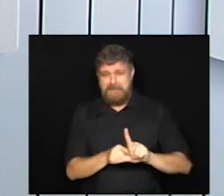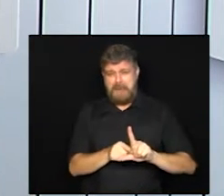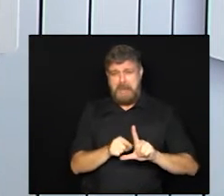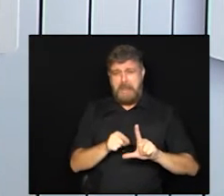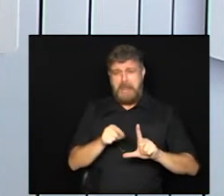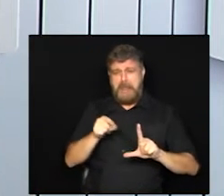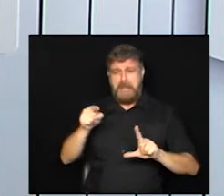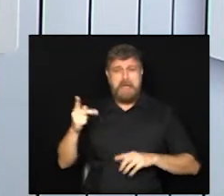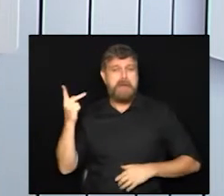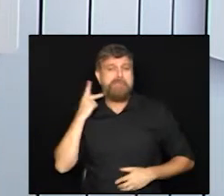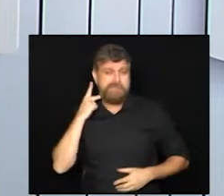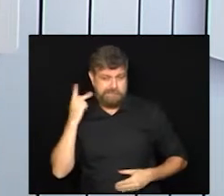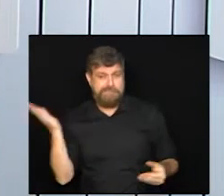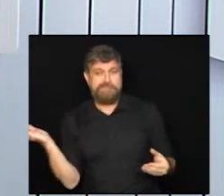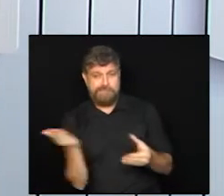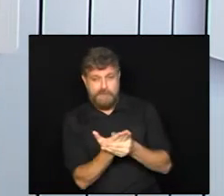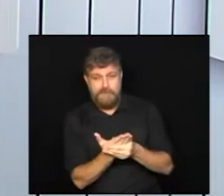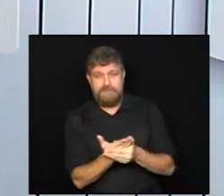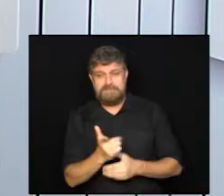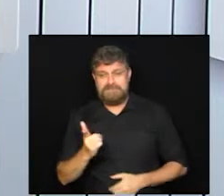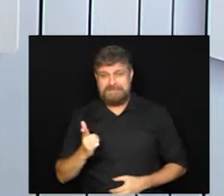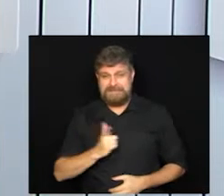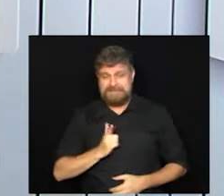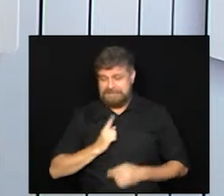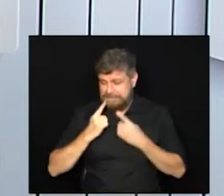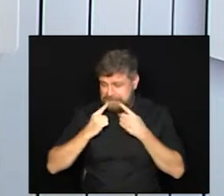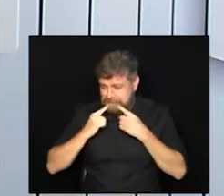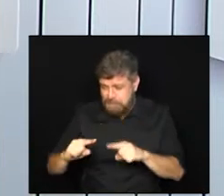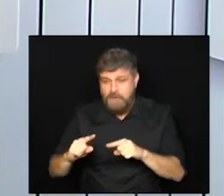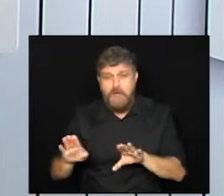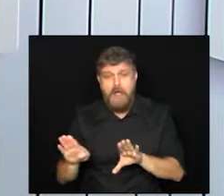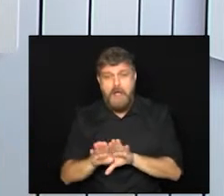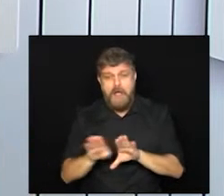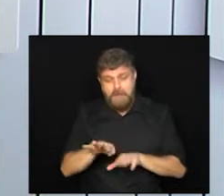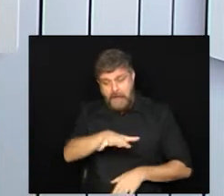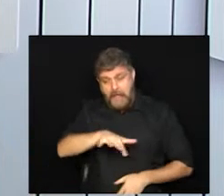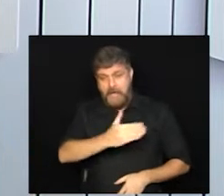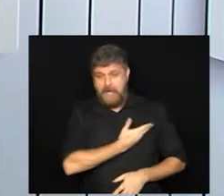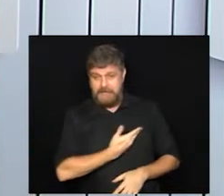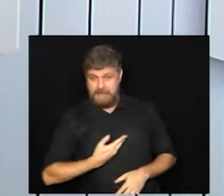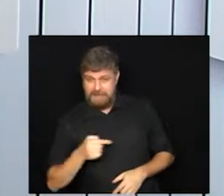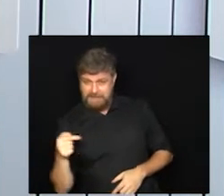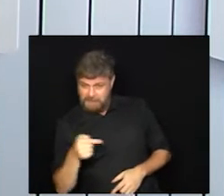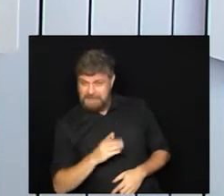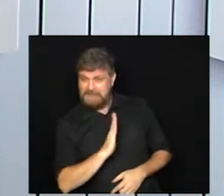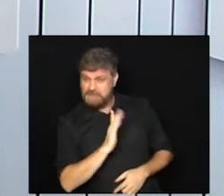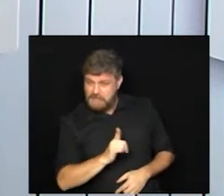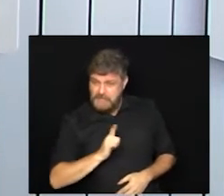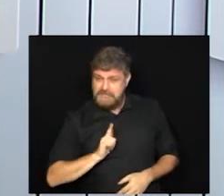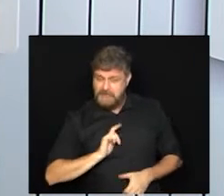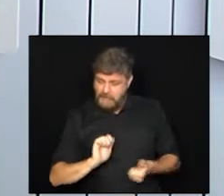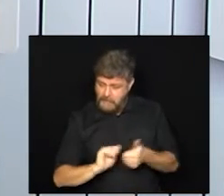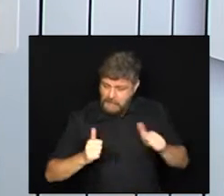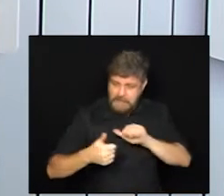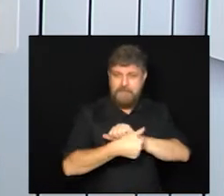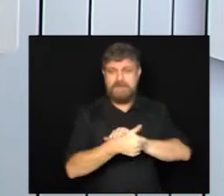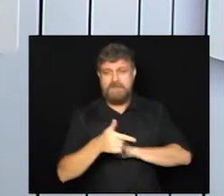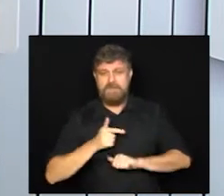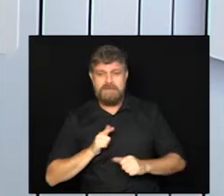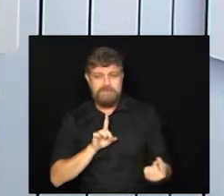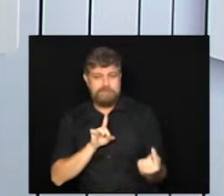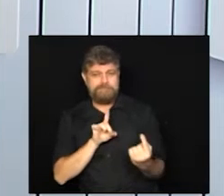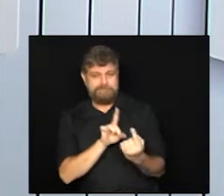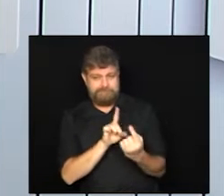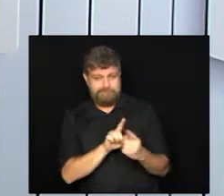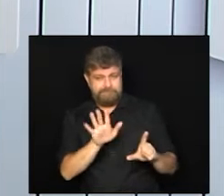nos órgãos de defesa do consumidor. E até mesmo os órgãos públicos já estão se adaptando para atender